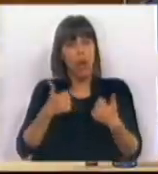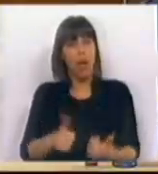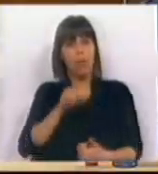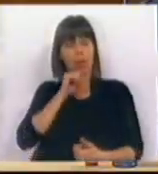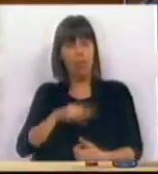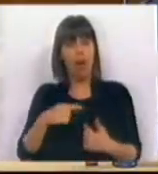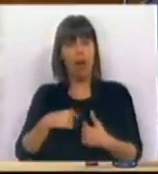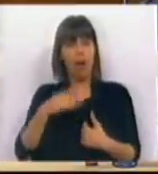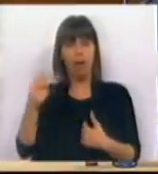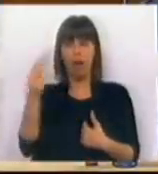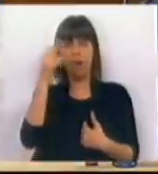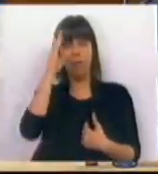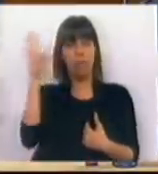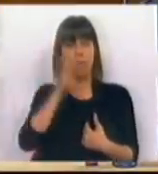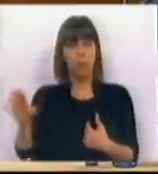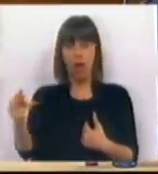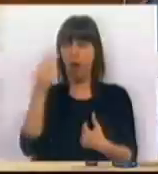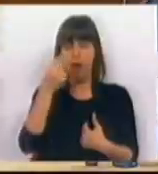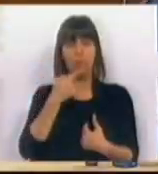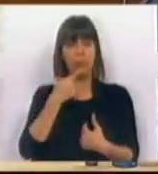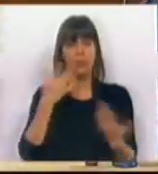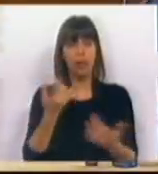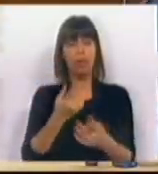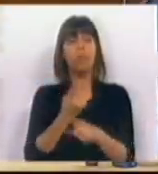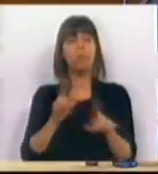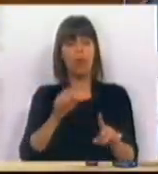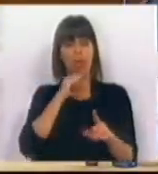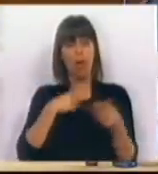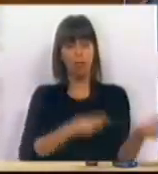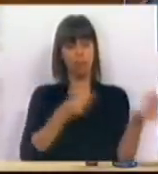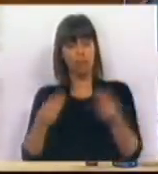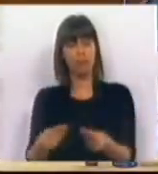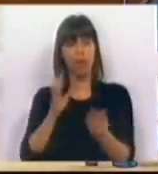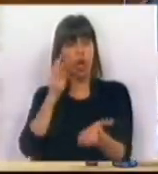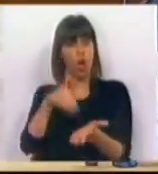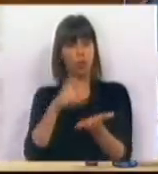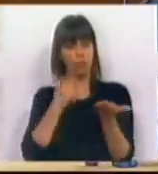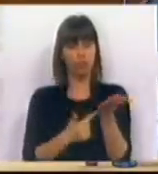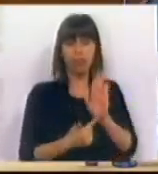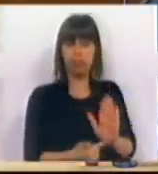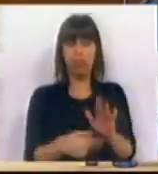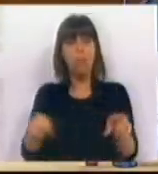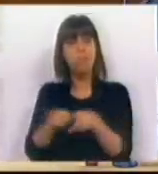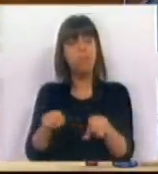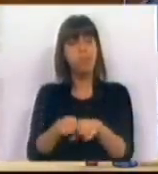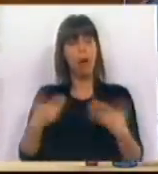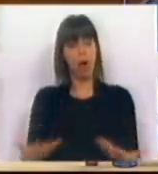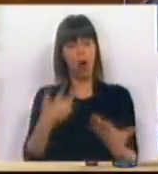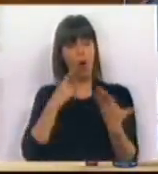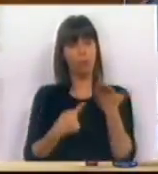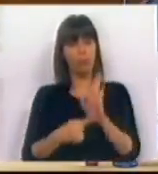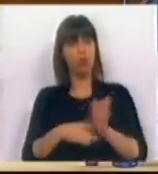É bom podermos ser previsíveis, sobretudo quando podemos apresentar resultados como aqueles que estão